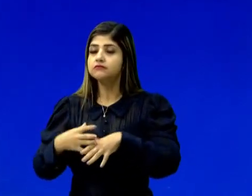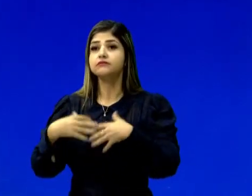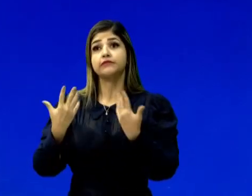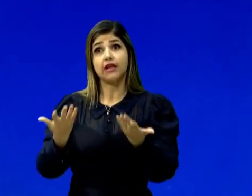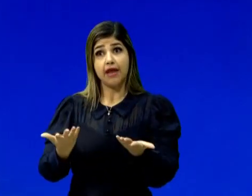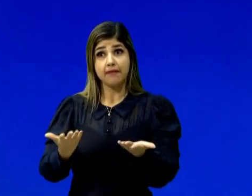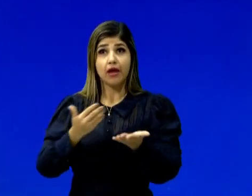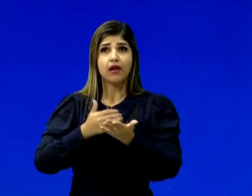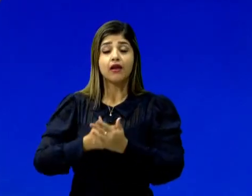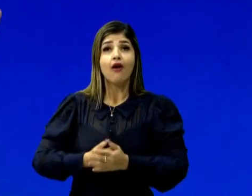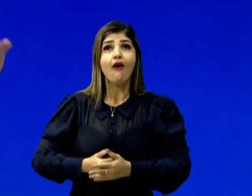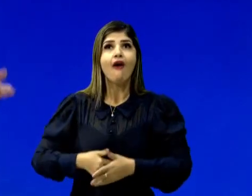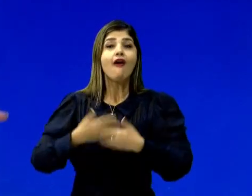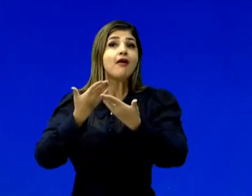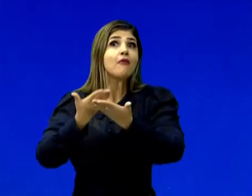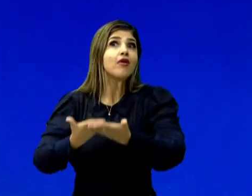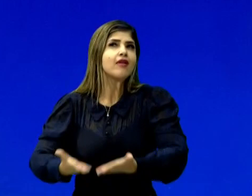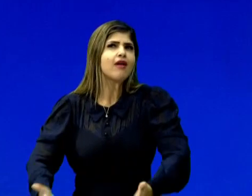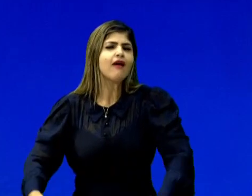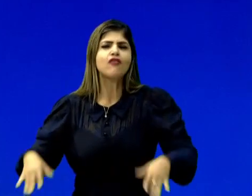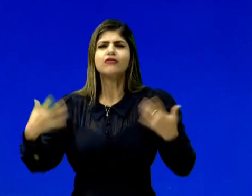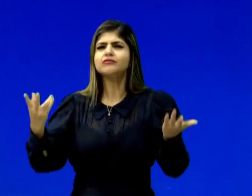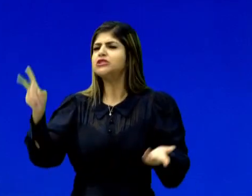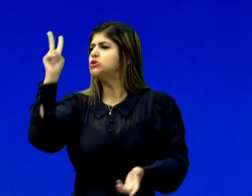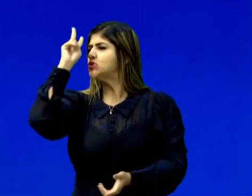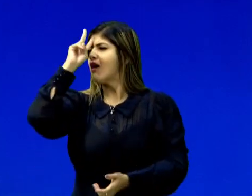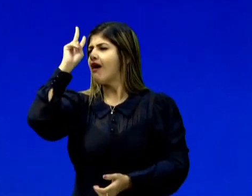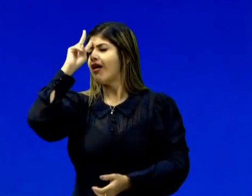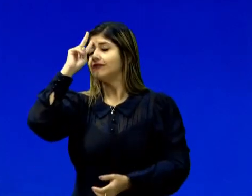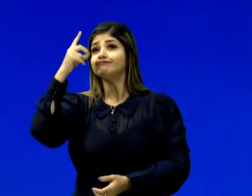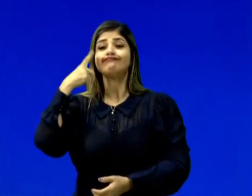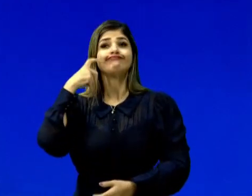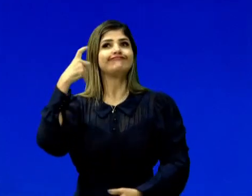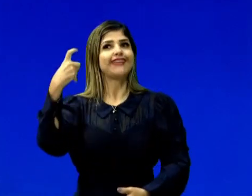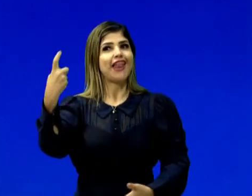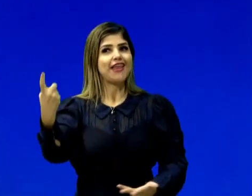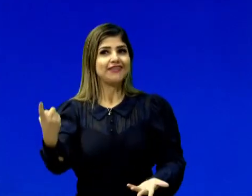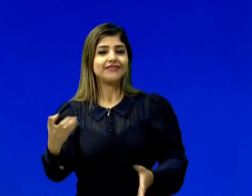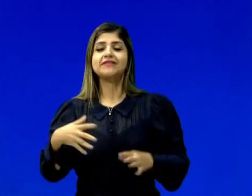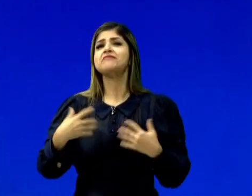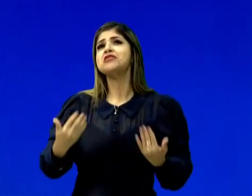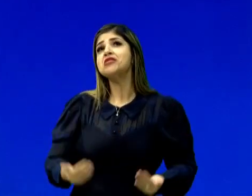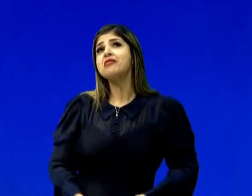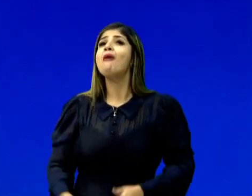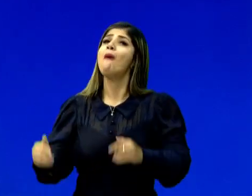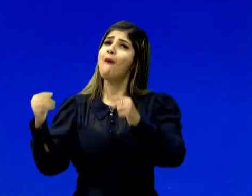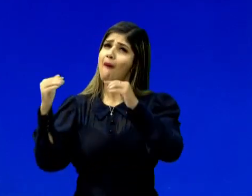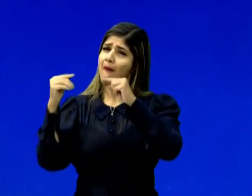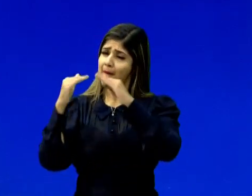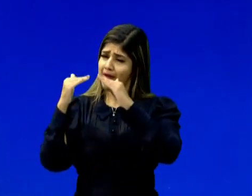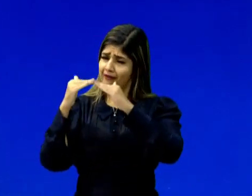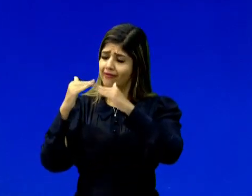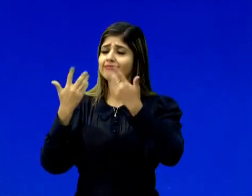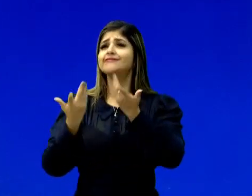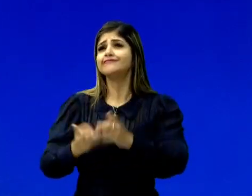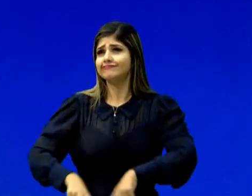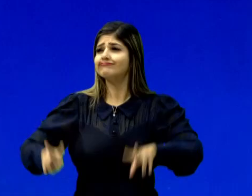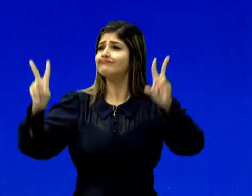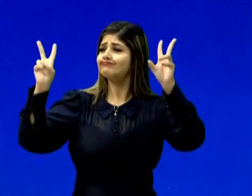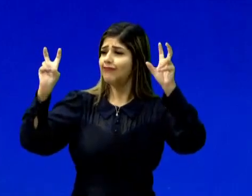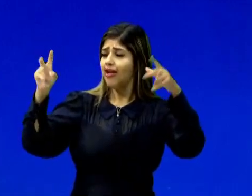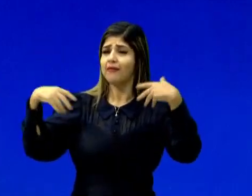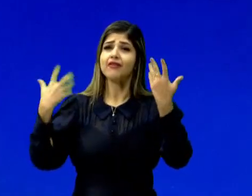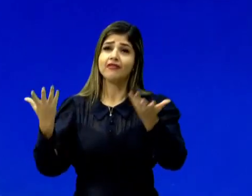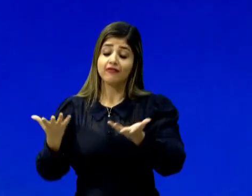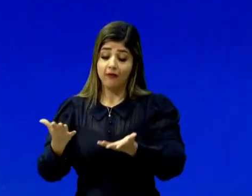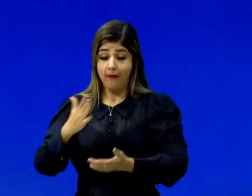para comemorar, eu vou contar uma história muito interessante que tem a ver com esse tema. Então, só, presta atenção.